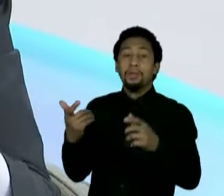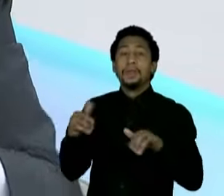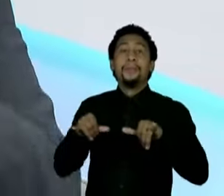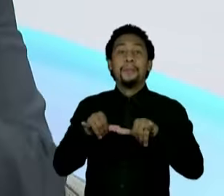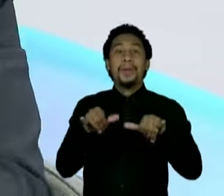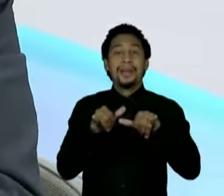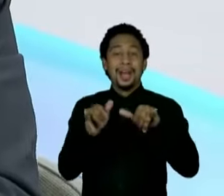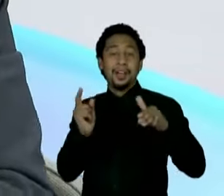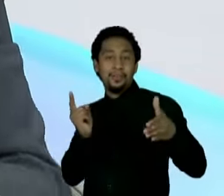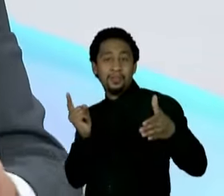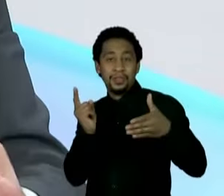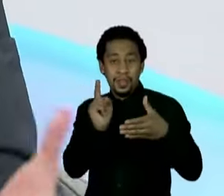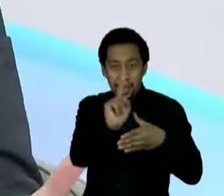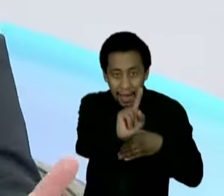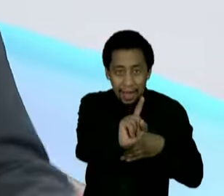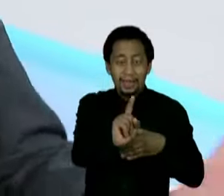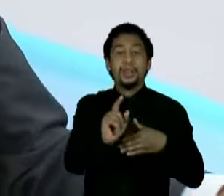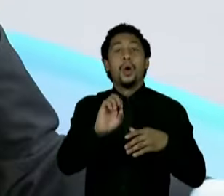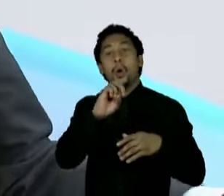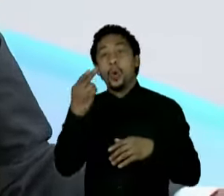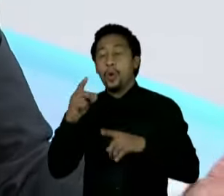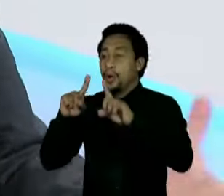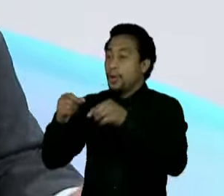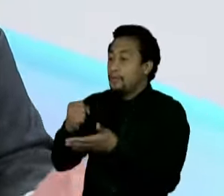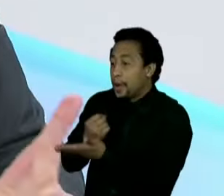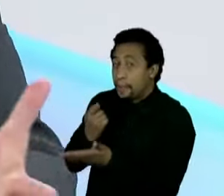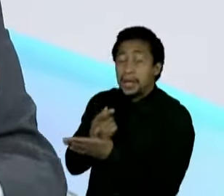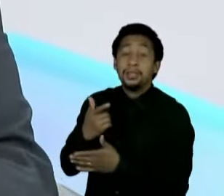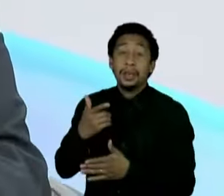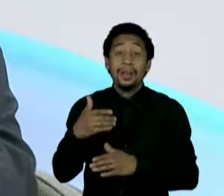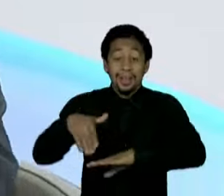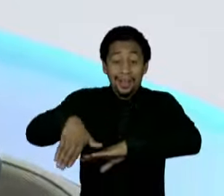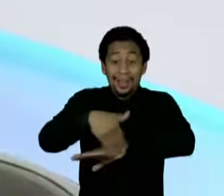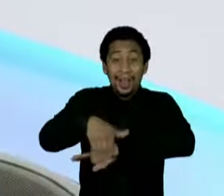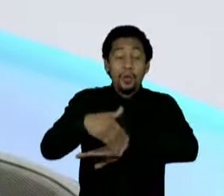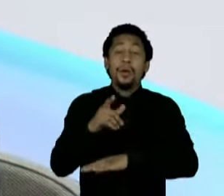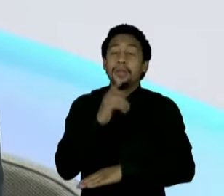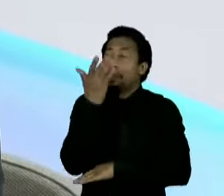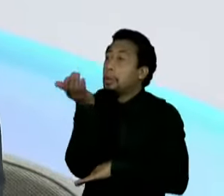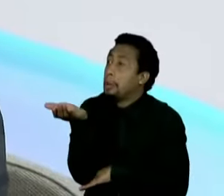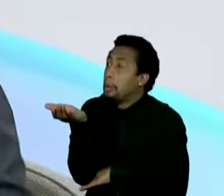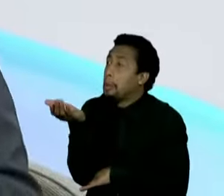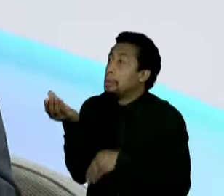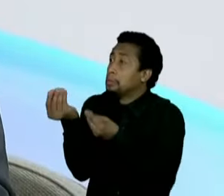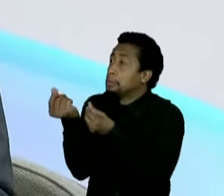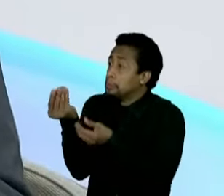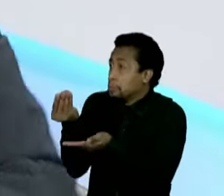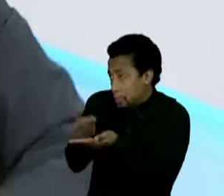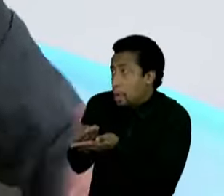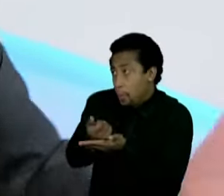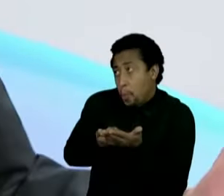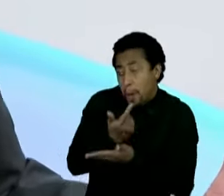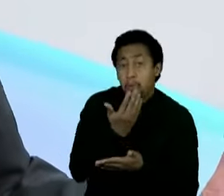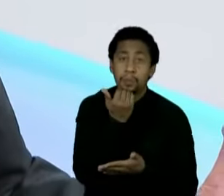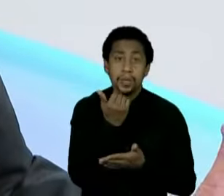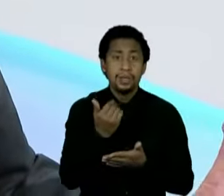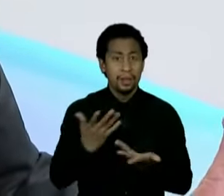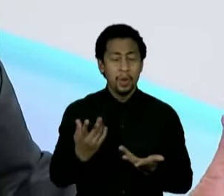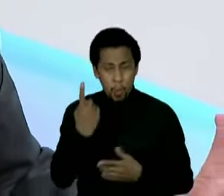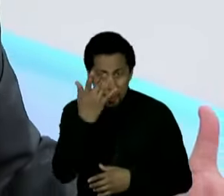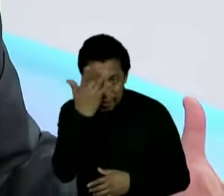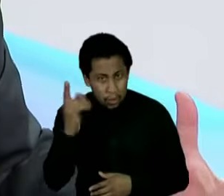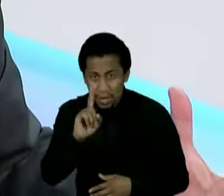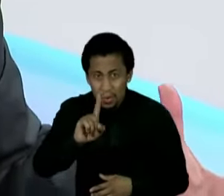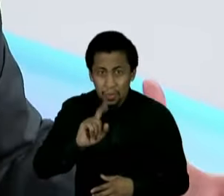supermercado, em uma farmácia que não tem alguém na porta implorando para você dar um dinheiro para o pessoal comer. Não é mais uma pessoa, são famílias inteiras.